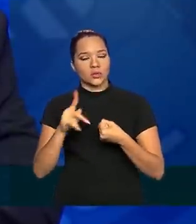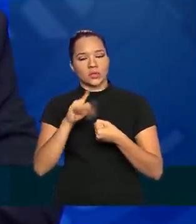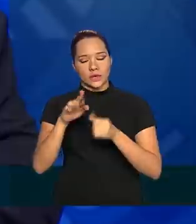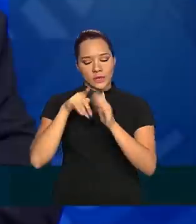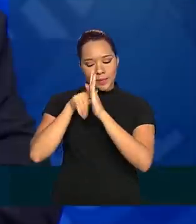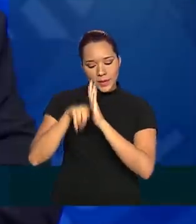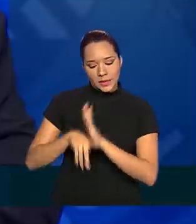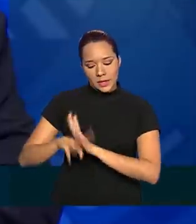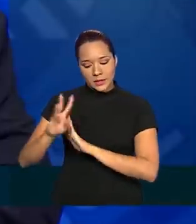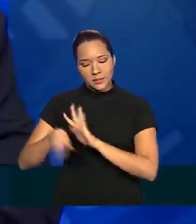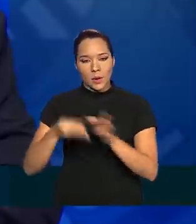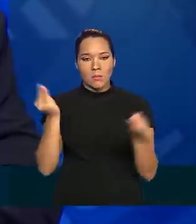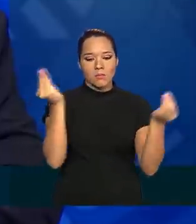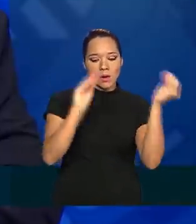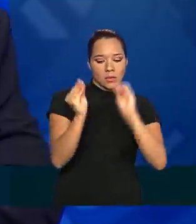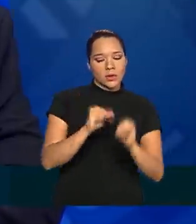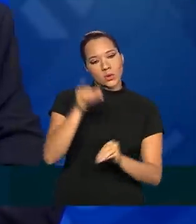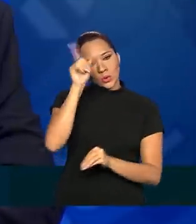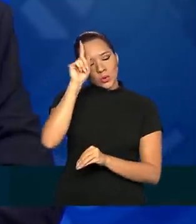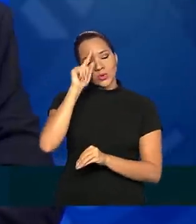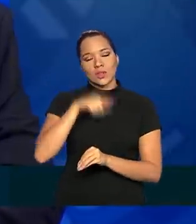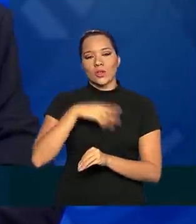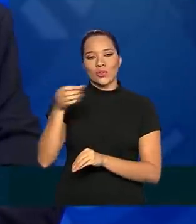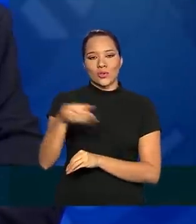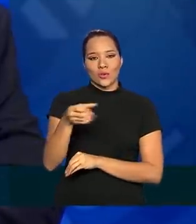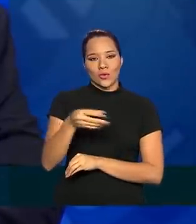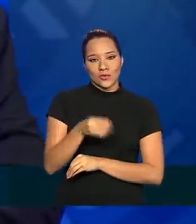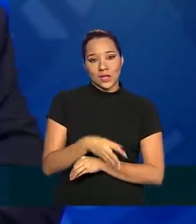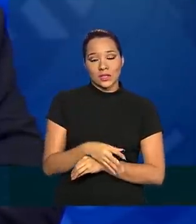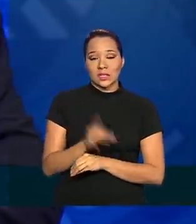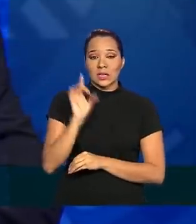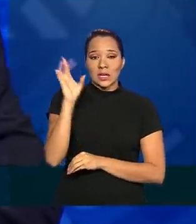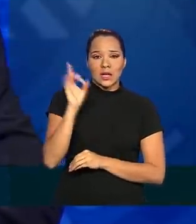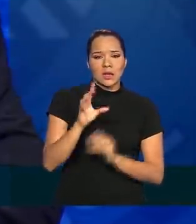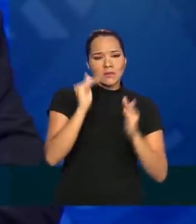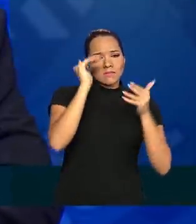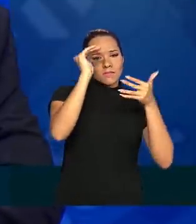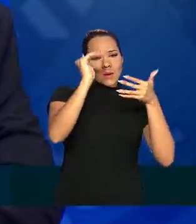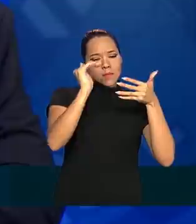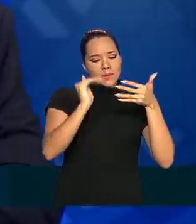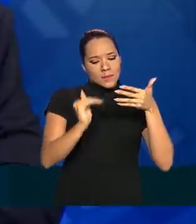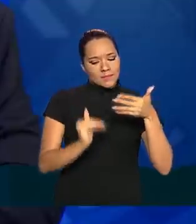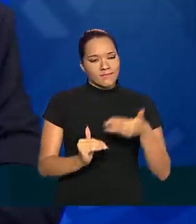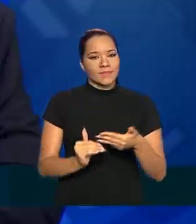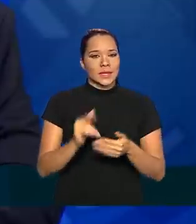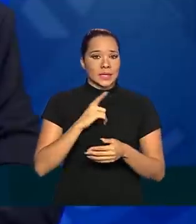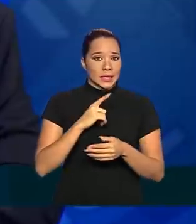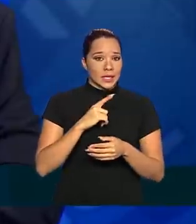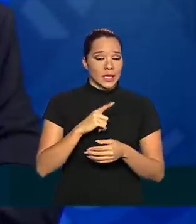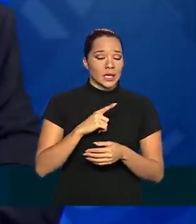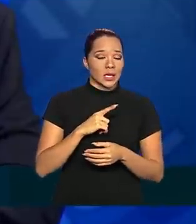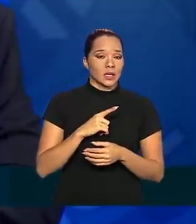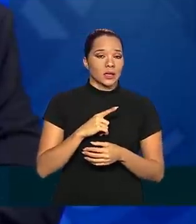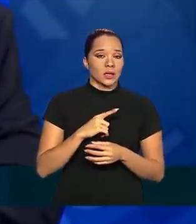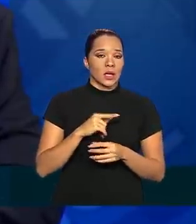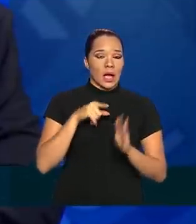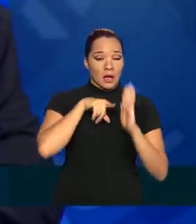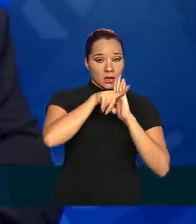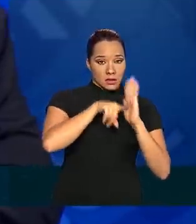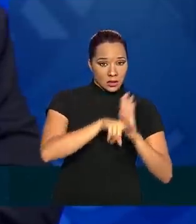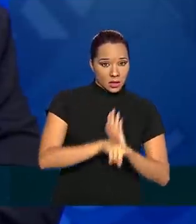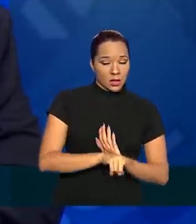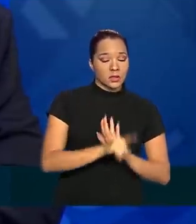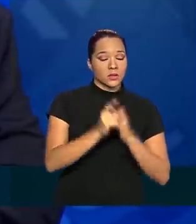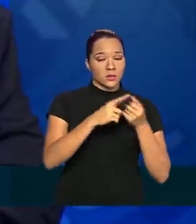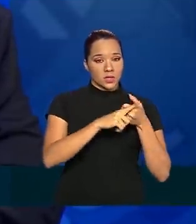análise, então, todo dia tem novidade. Cada um desses encartes tem também não somente a análise